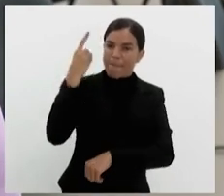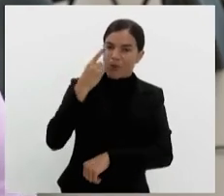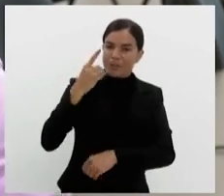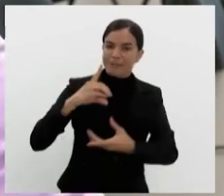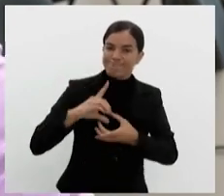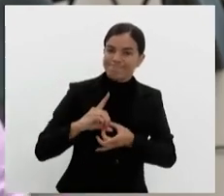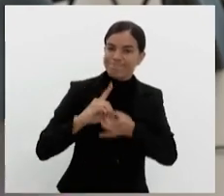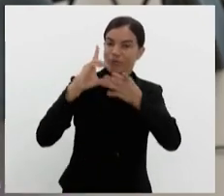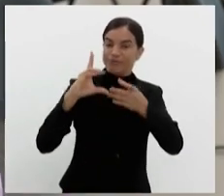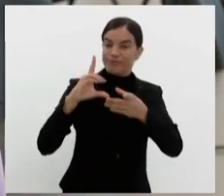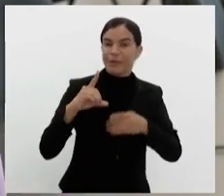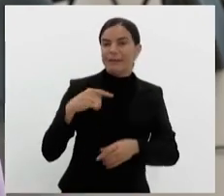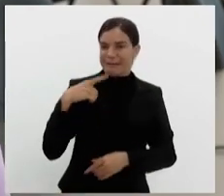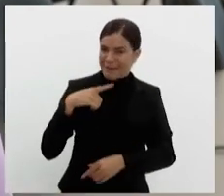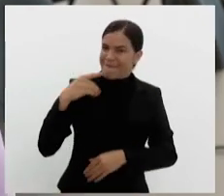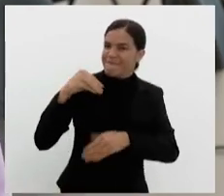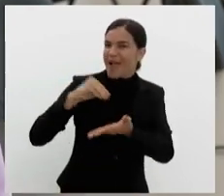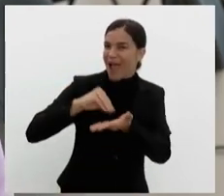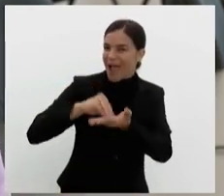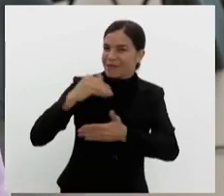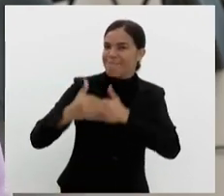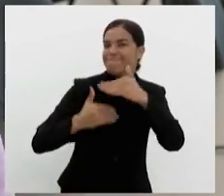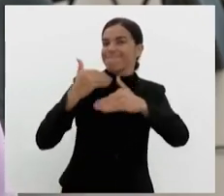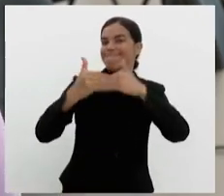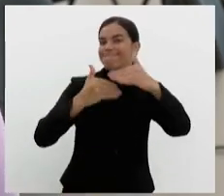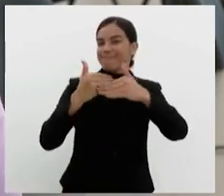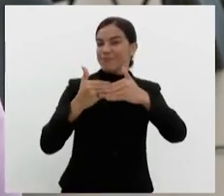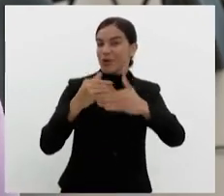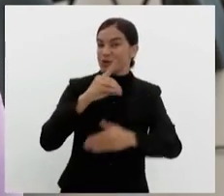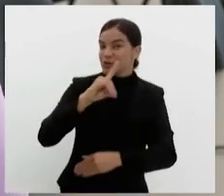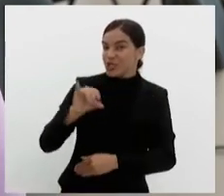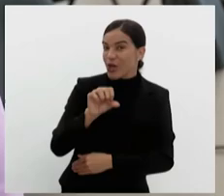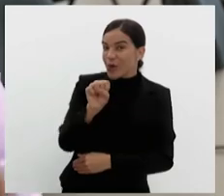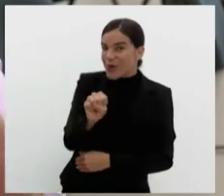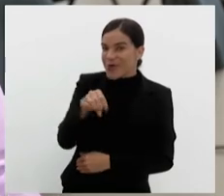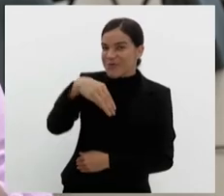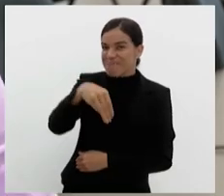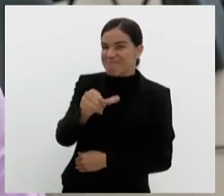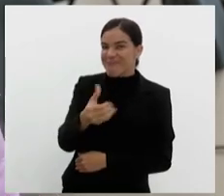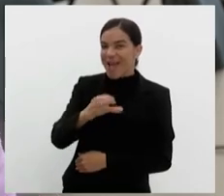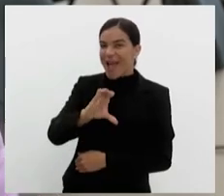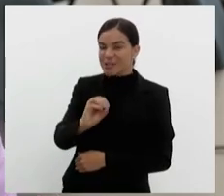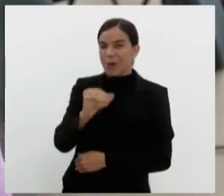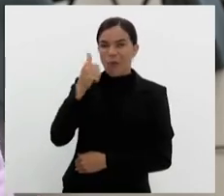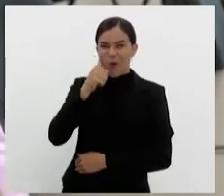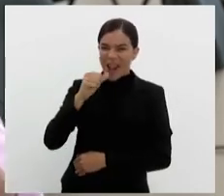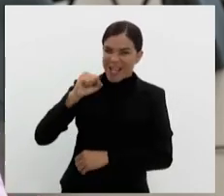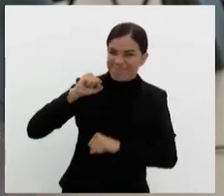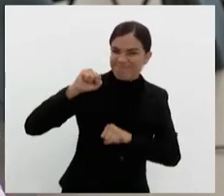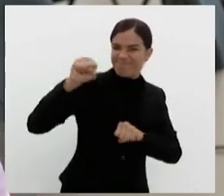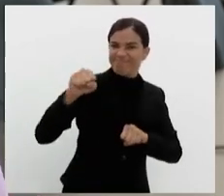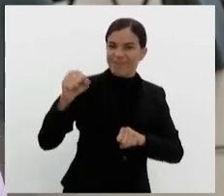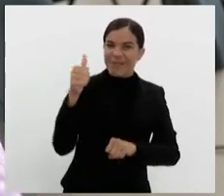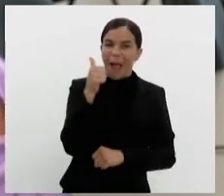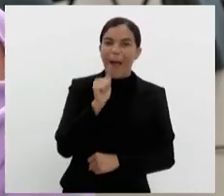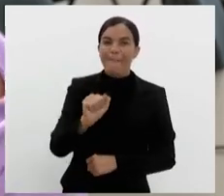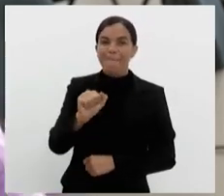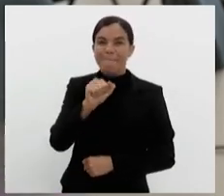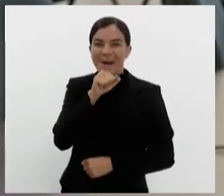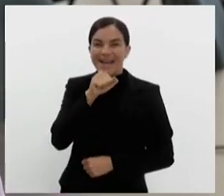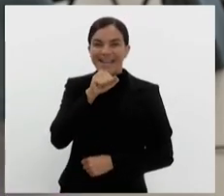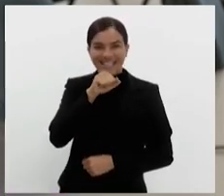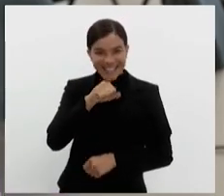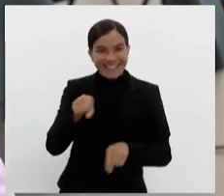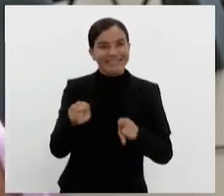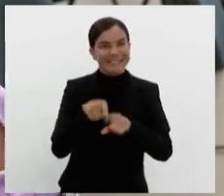nós temos ainda muito que avançar. E eu digo que o 8 de março é o dia das mulheres guerreiras, da mãe, da